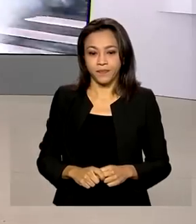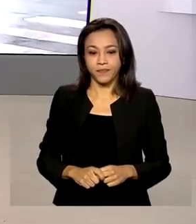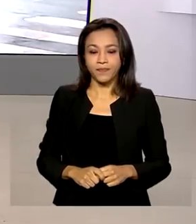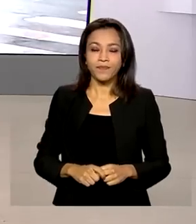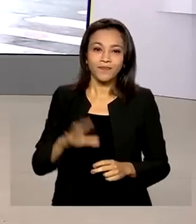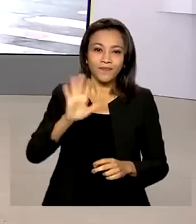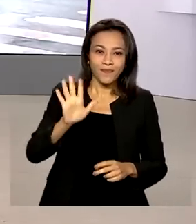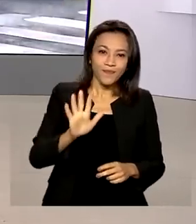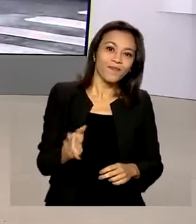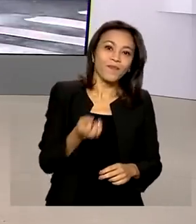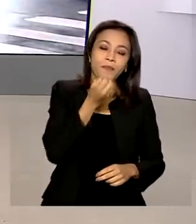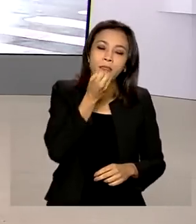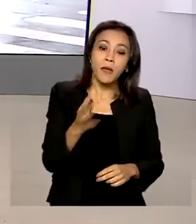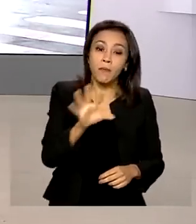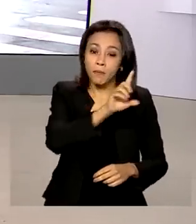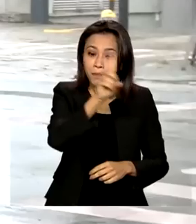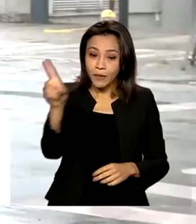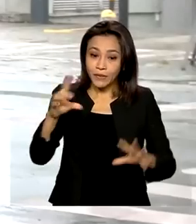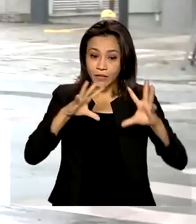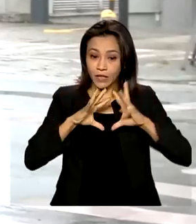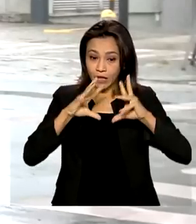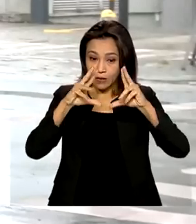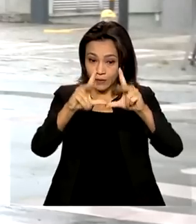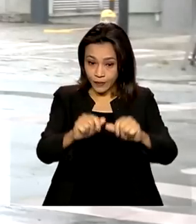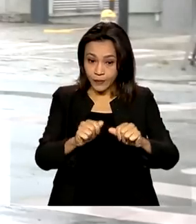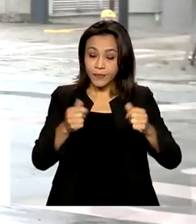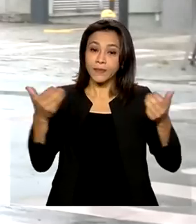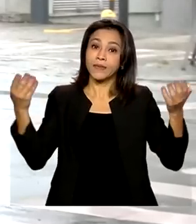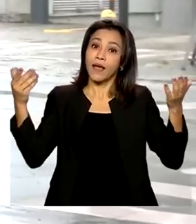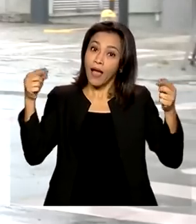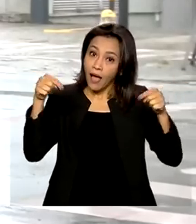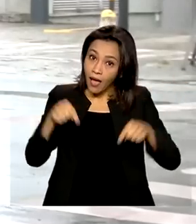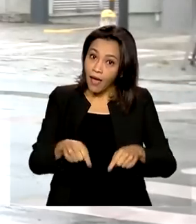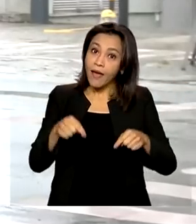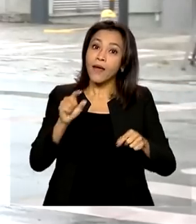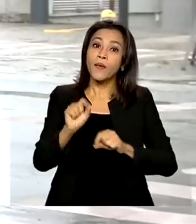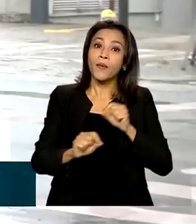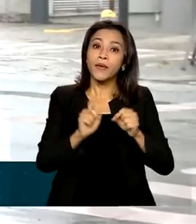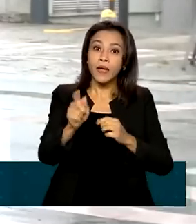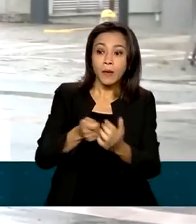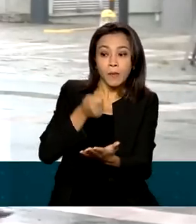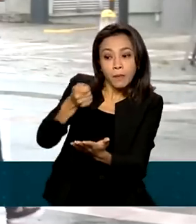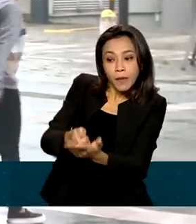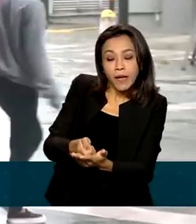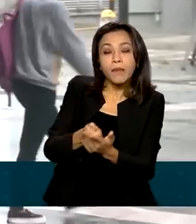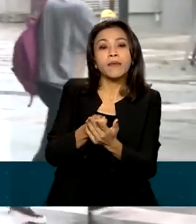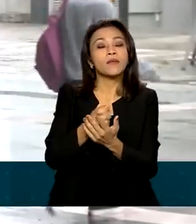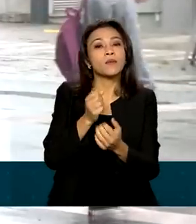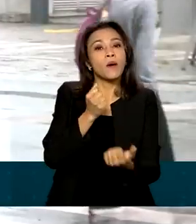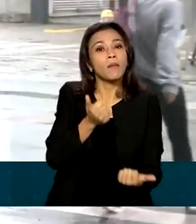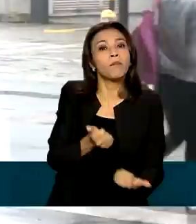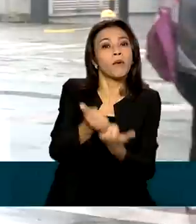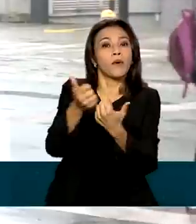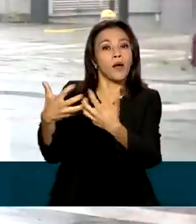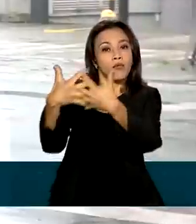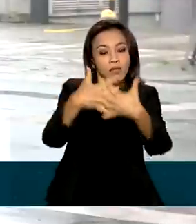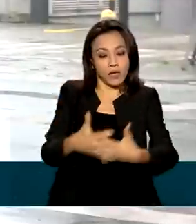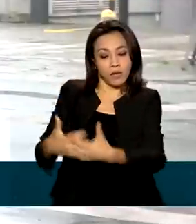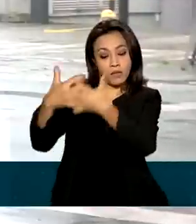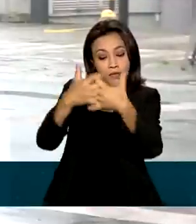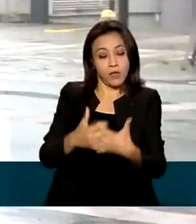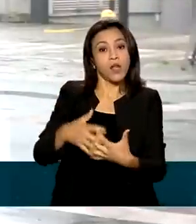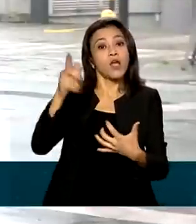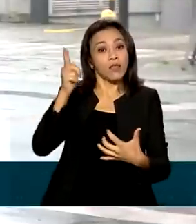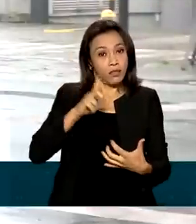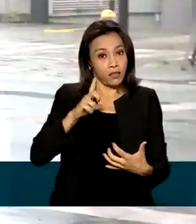Oi, Mara. Bom dia pra você, bom dia a todos. Esta, Mara, é a repescagem do pagamento do auxílio caminhoneiro. Como você disse, já tem profissional que fez